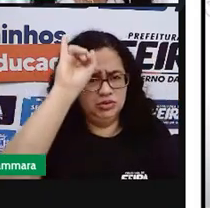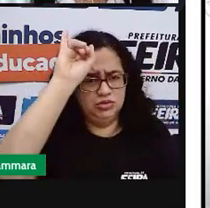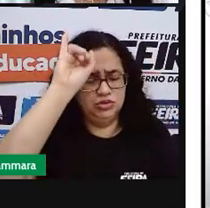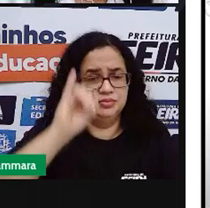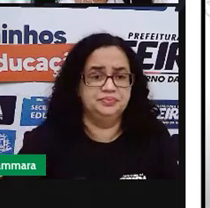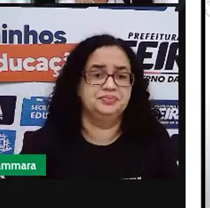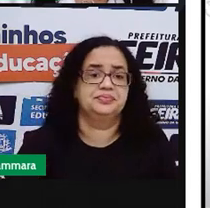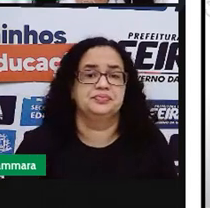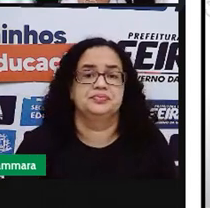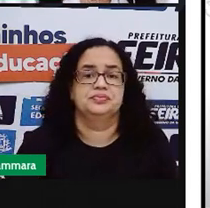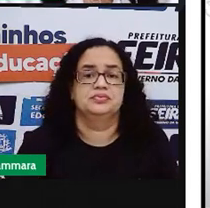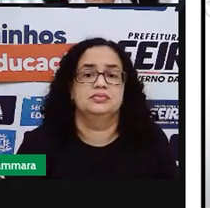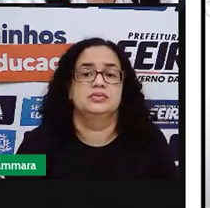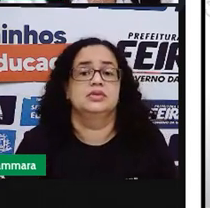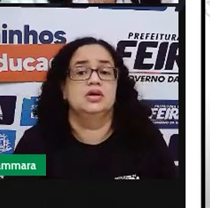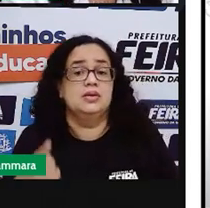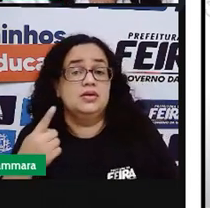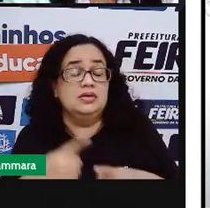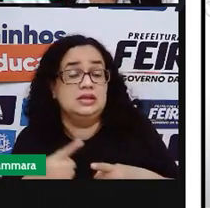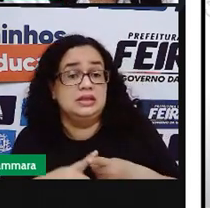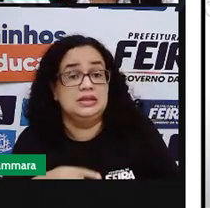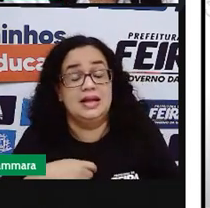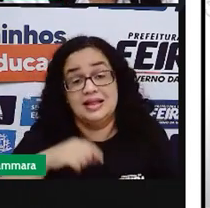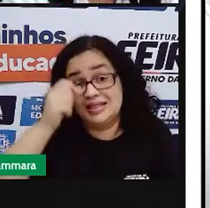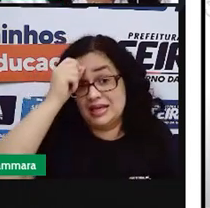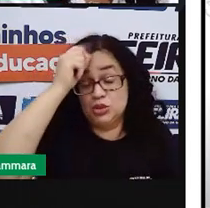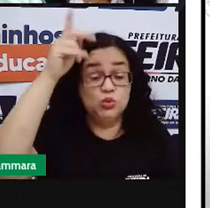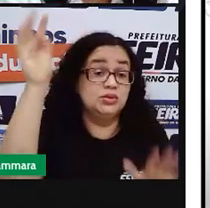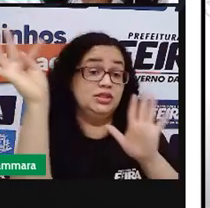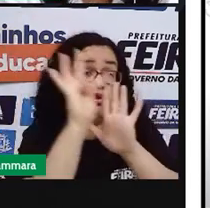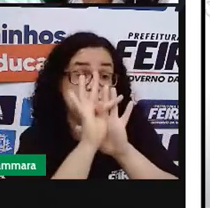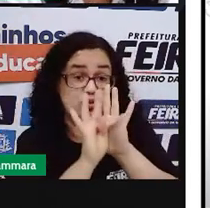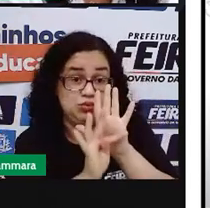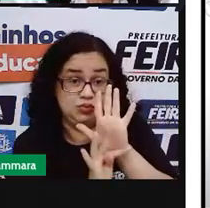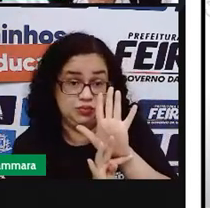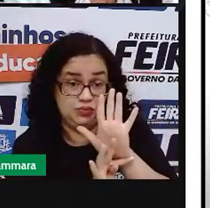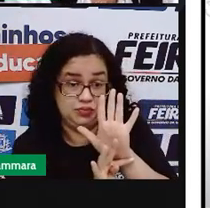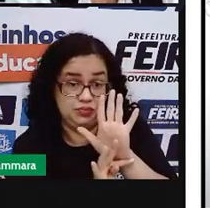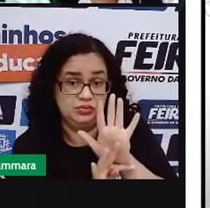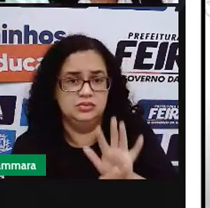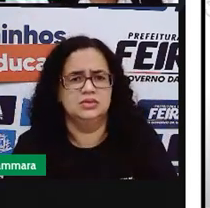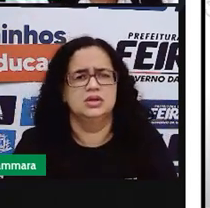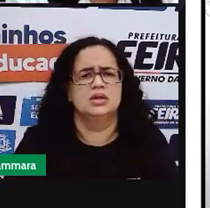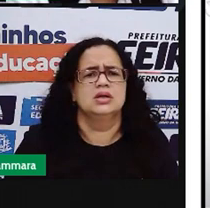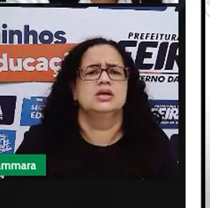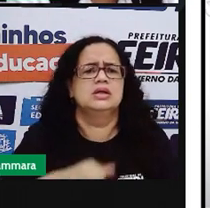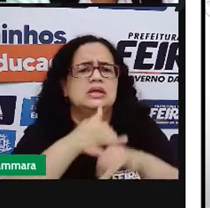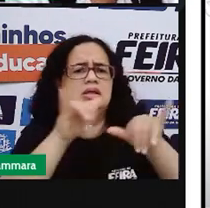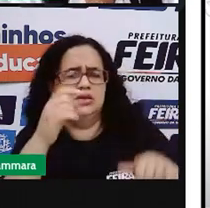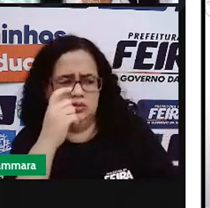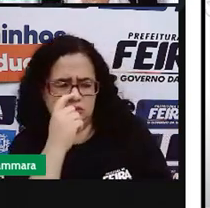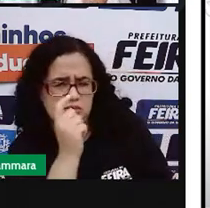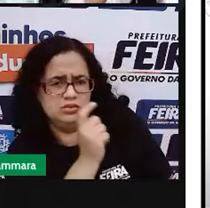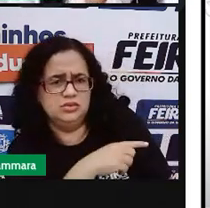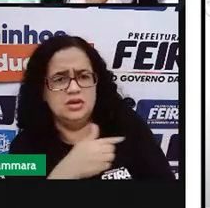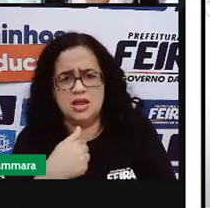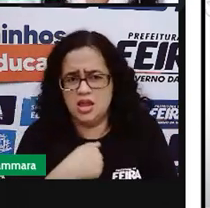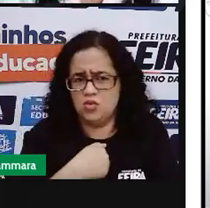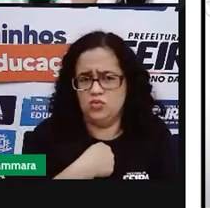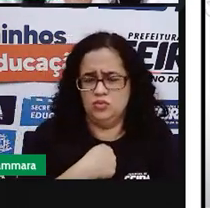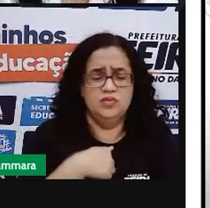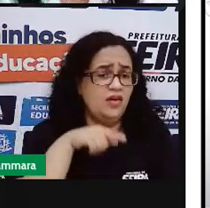publicidade? Porque ela reforça a ideia do texto. Quem produz o lixo? Eu,